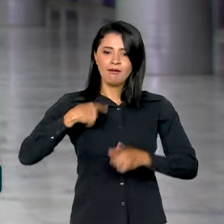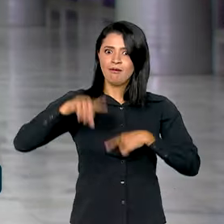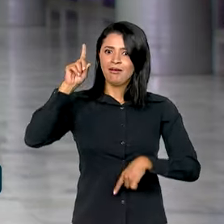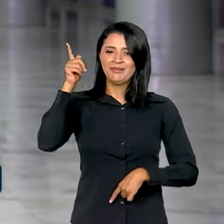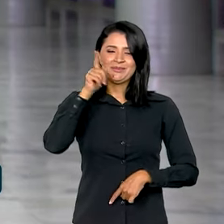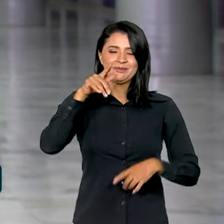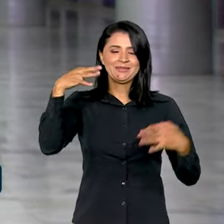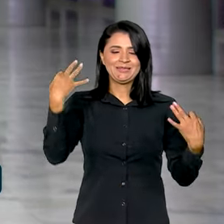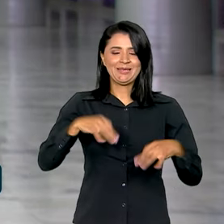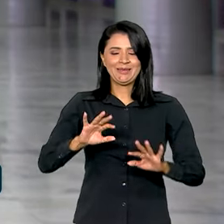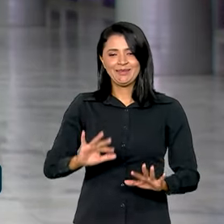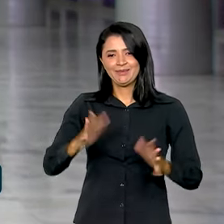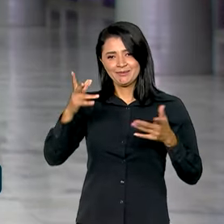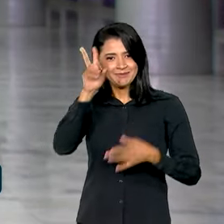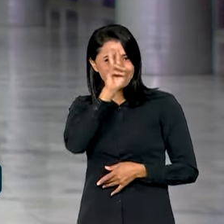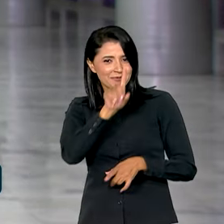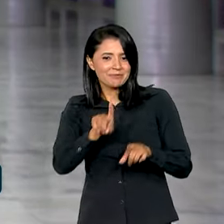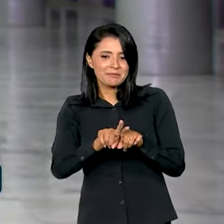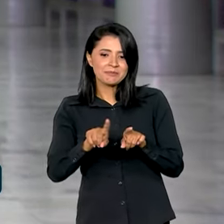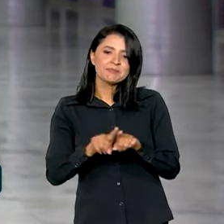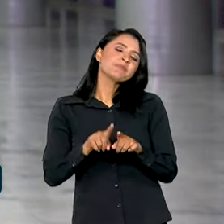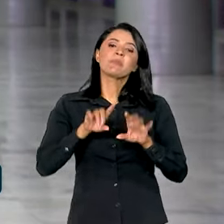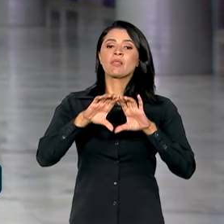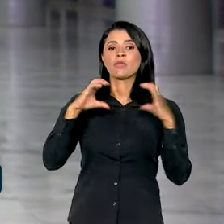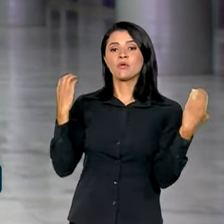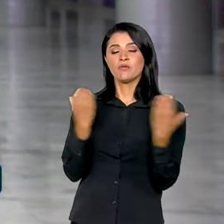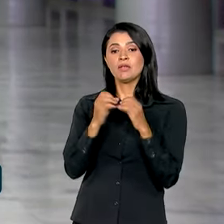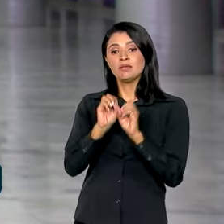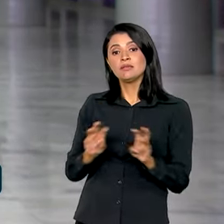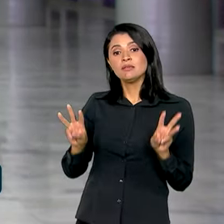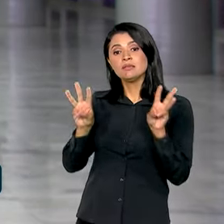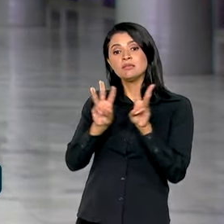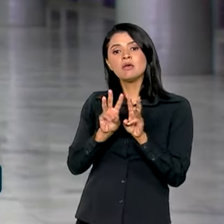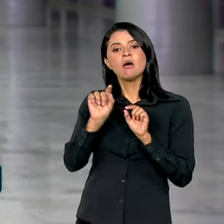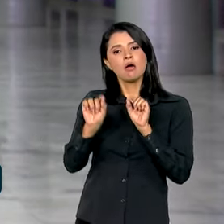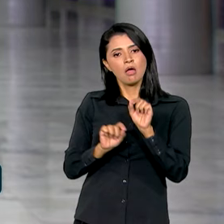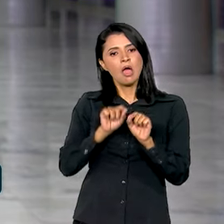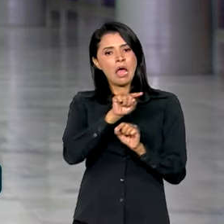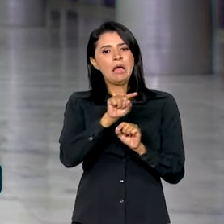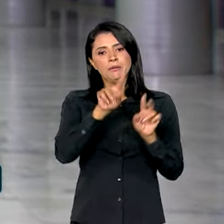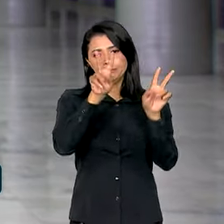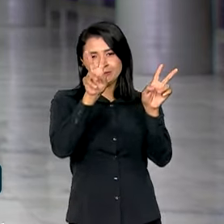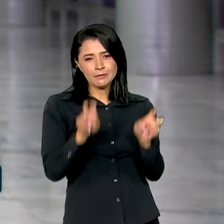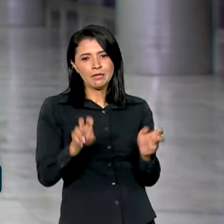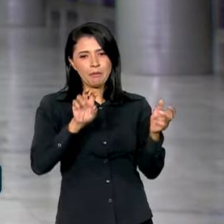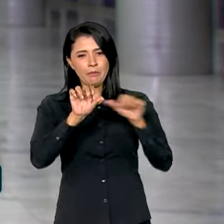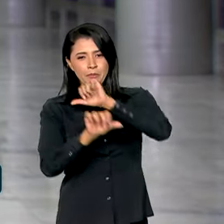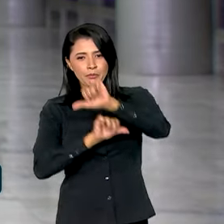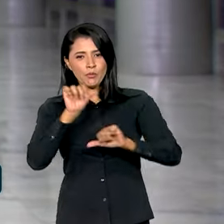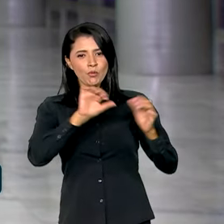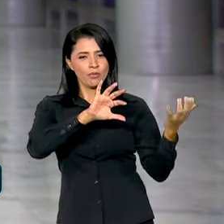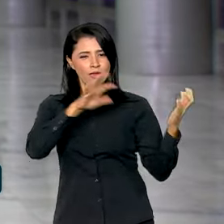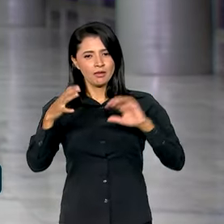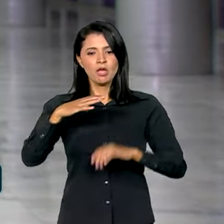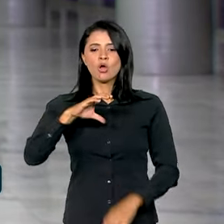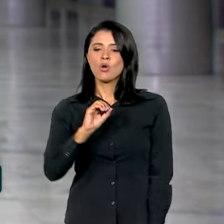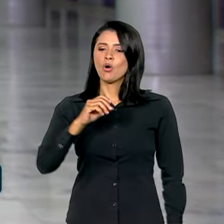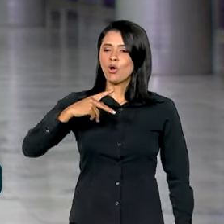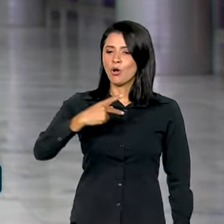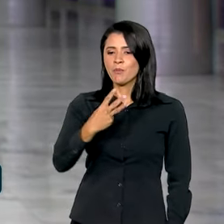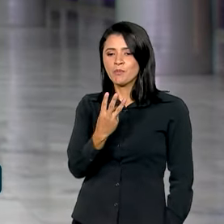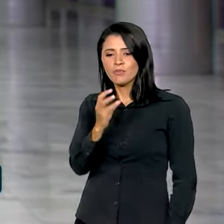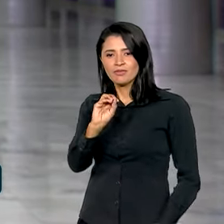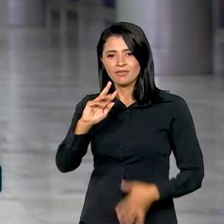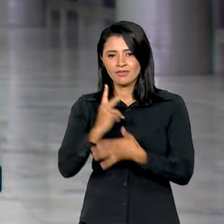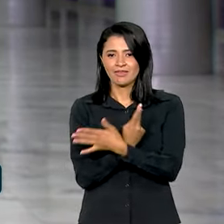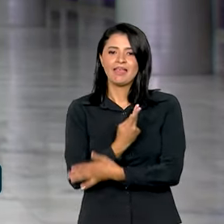do evento. A gente lembra que a Conferência das Nações Unidas sobre Mudanças Climáticas, a COP30, será realizada